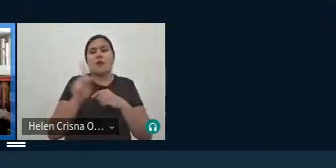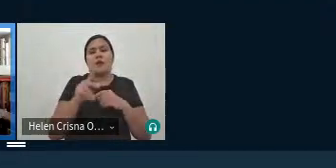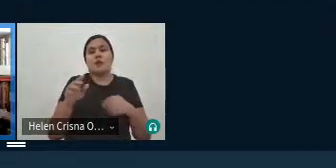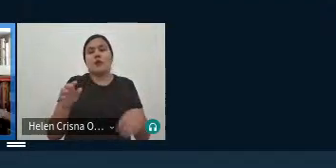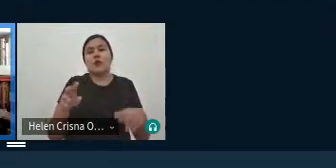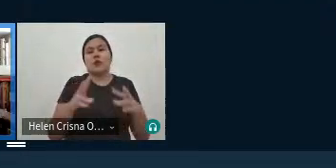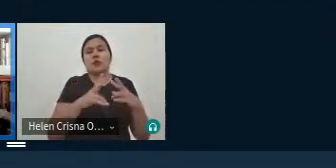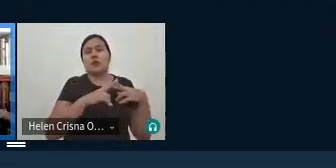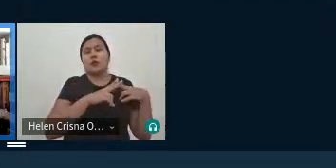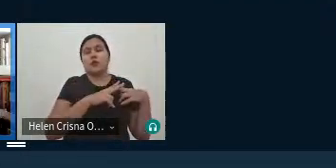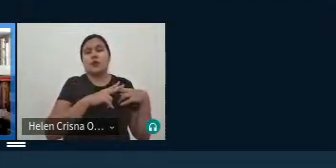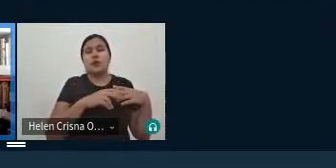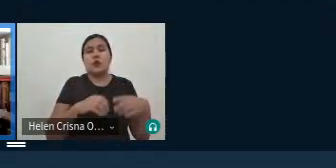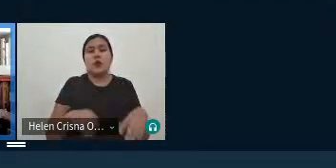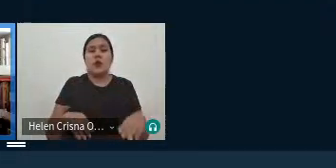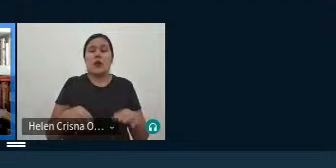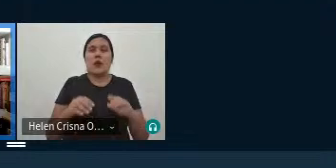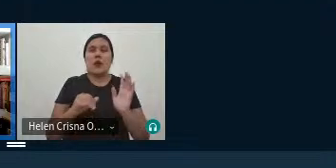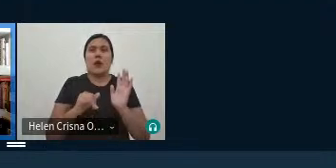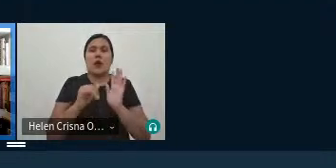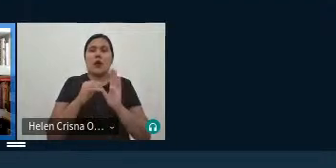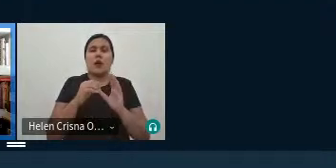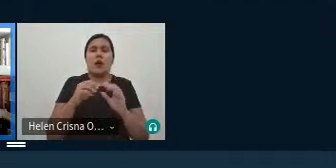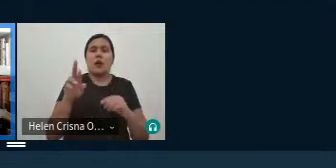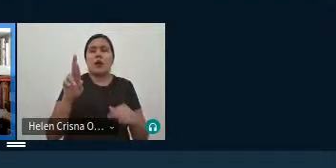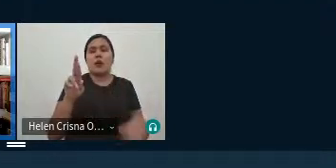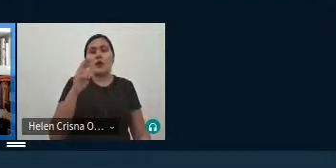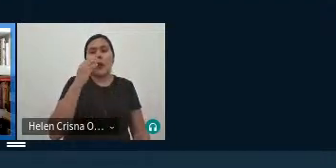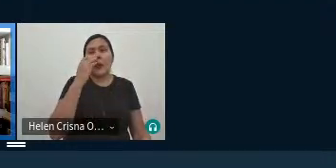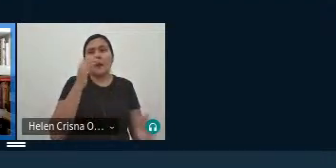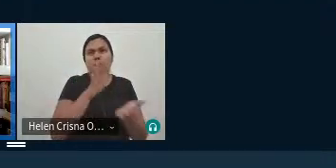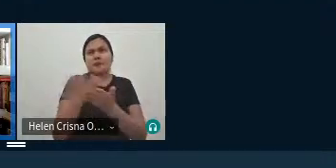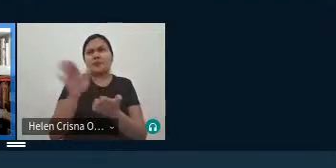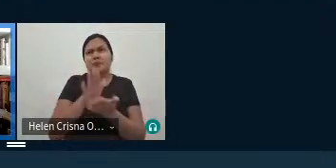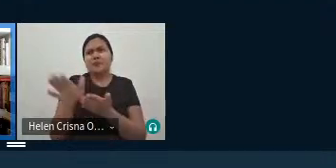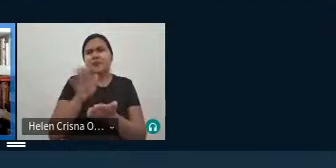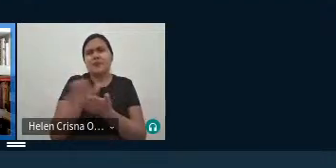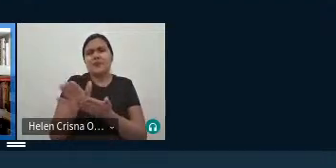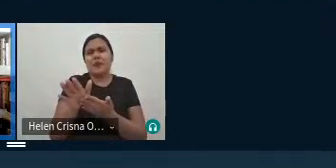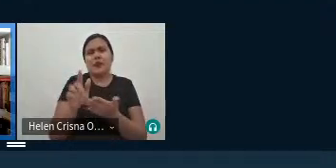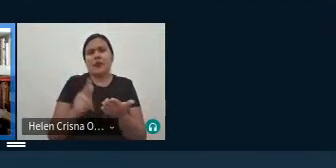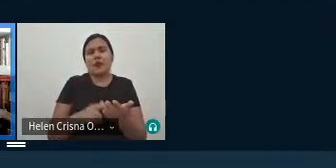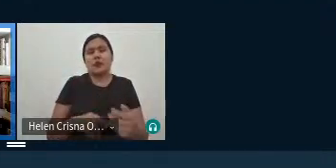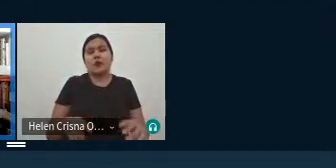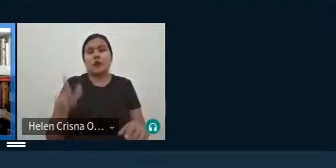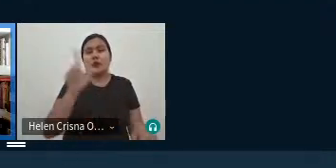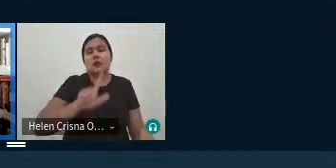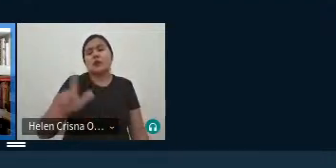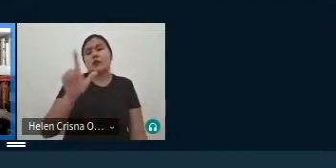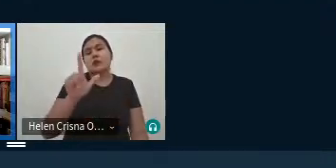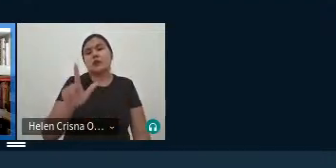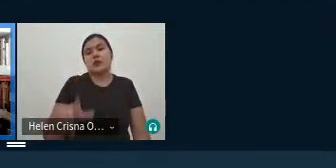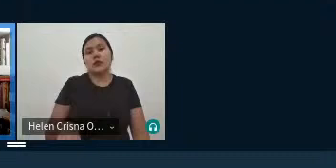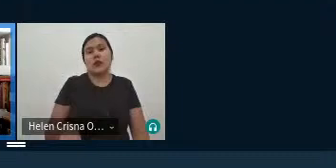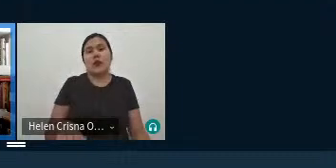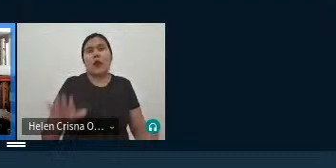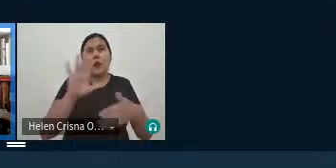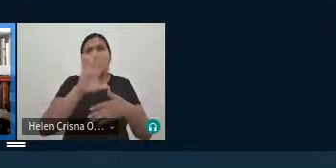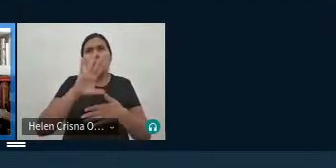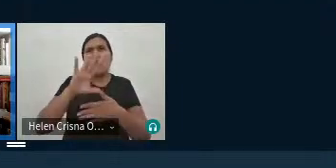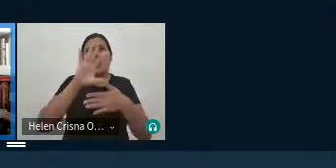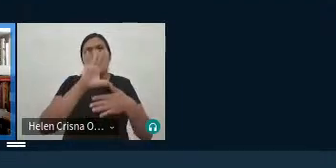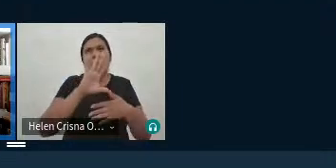contava sobre a revista apanhado né uma revista impressa a de literatura latino-americana e